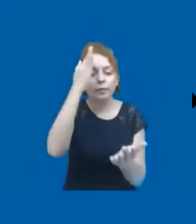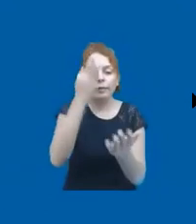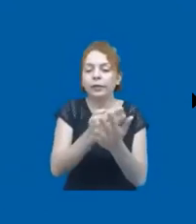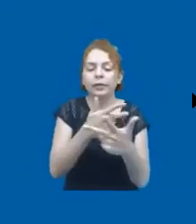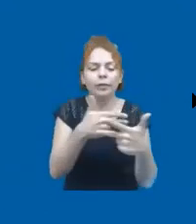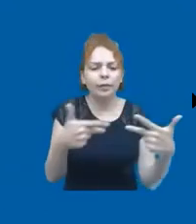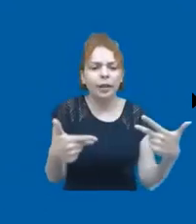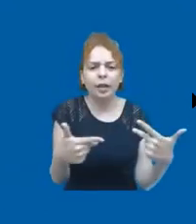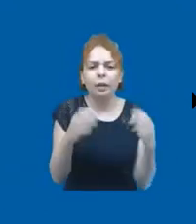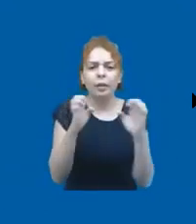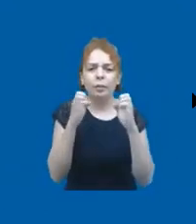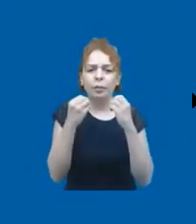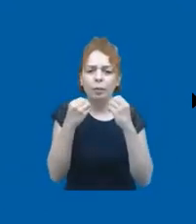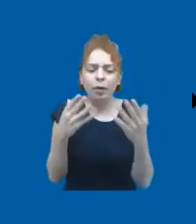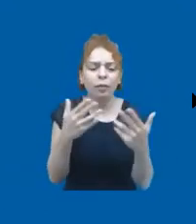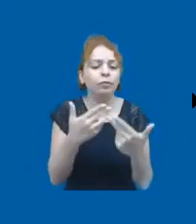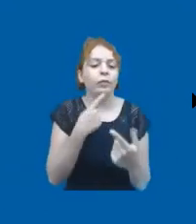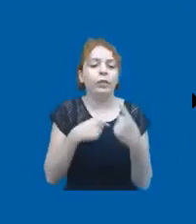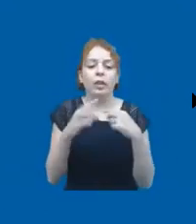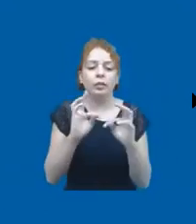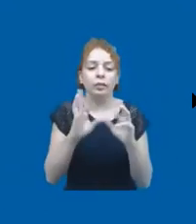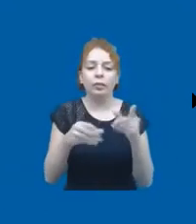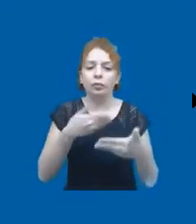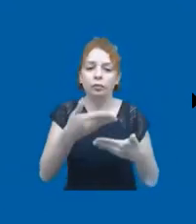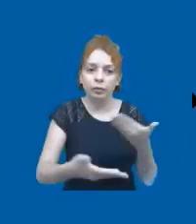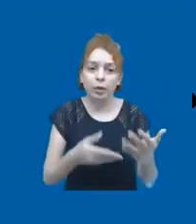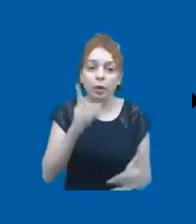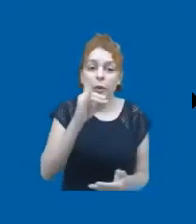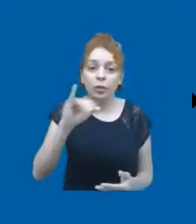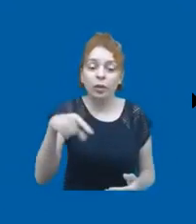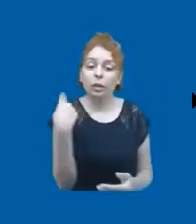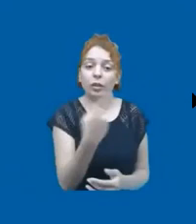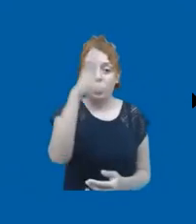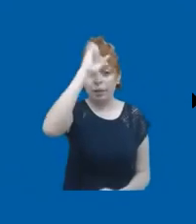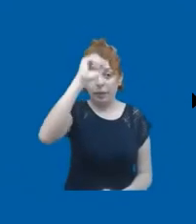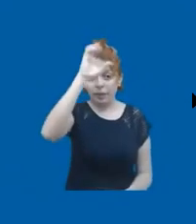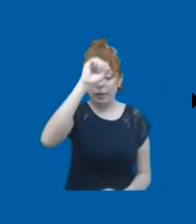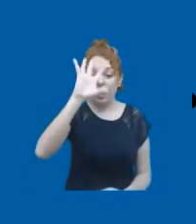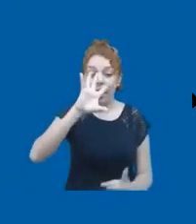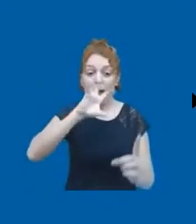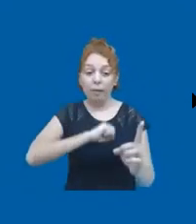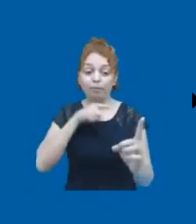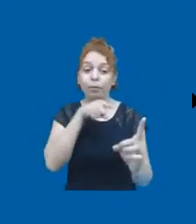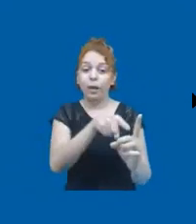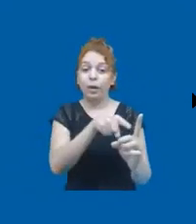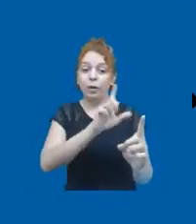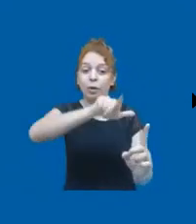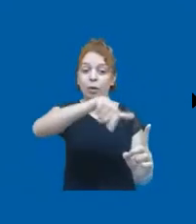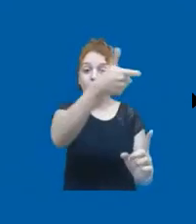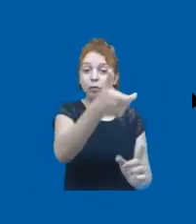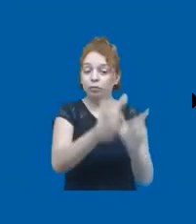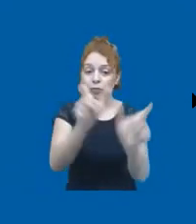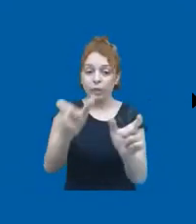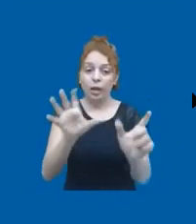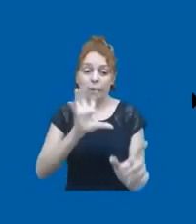paciência, tolerância, boa vontade. Ou seja, o dia que nós aprendermos a amar ao próximo, nós vamos aprender